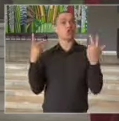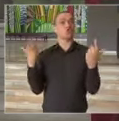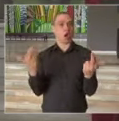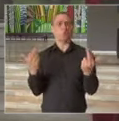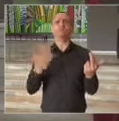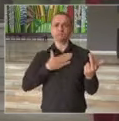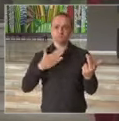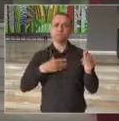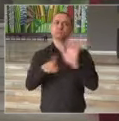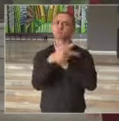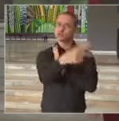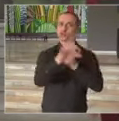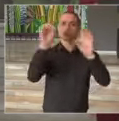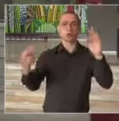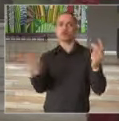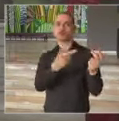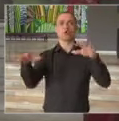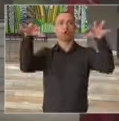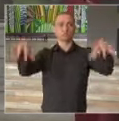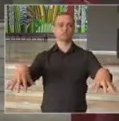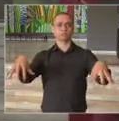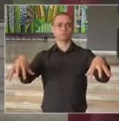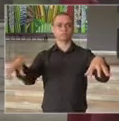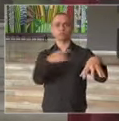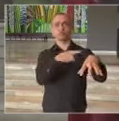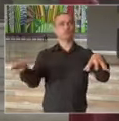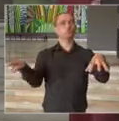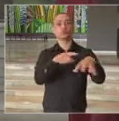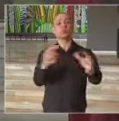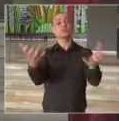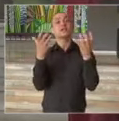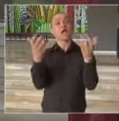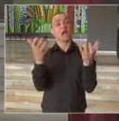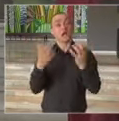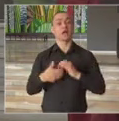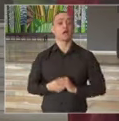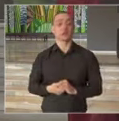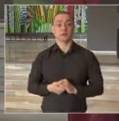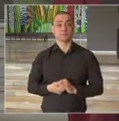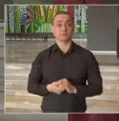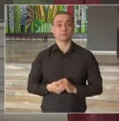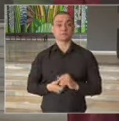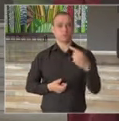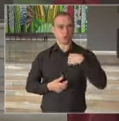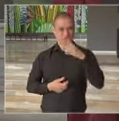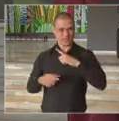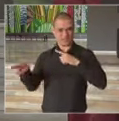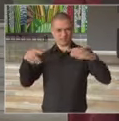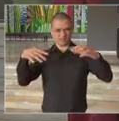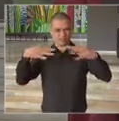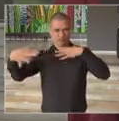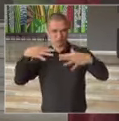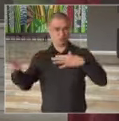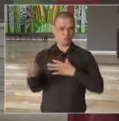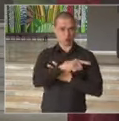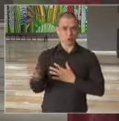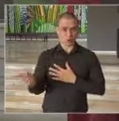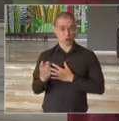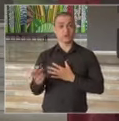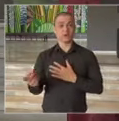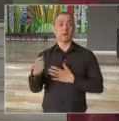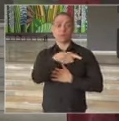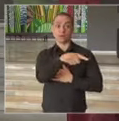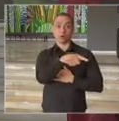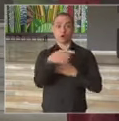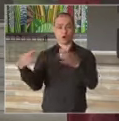às duas diferentes faces que temos nessas manifestações, pró